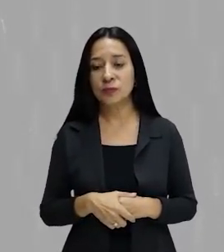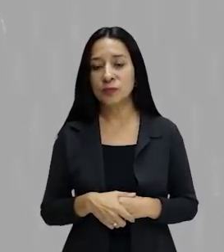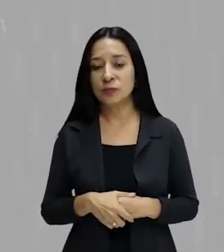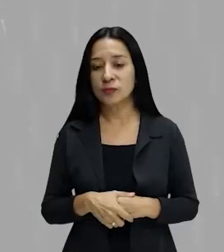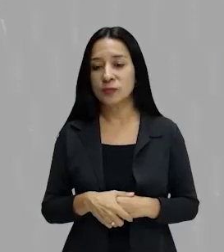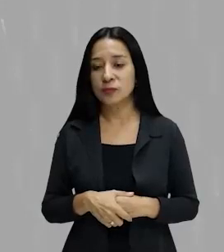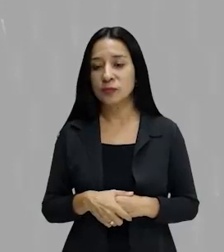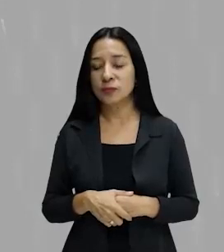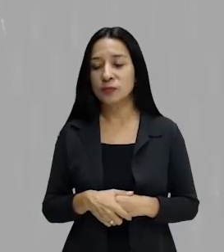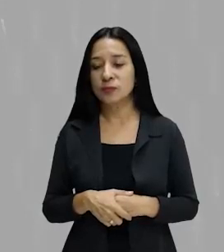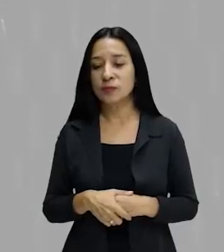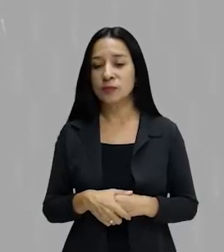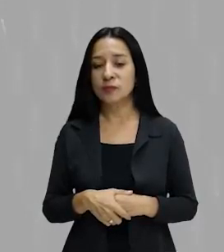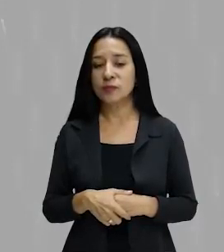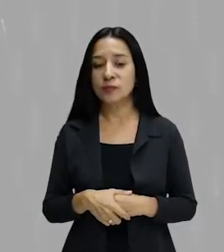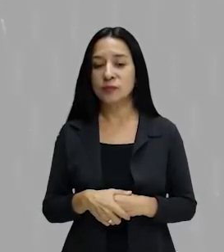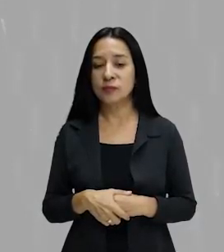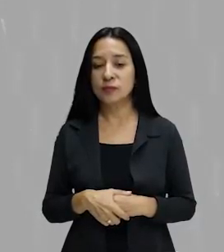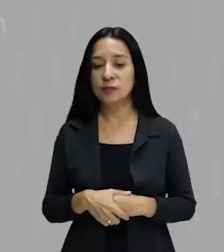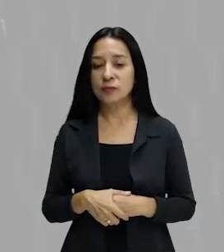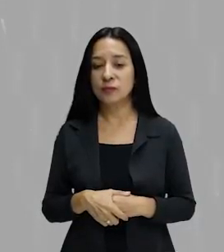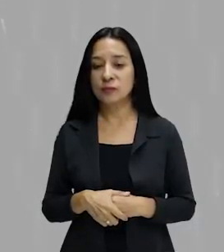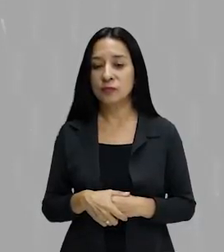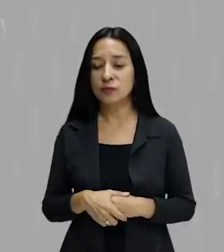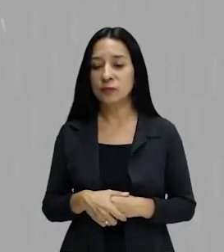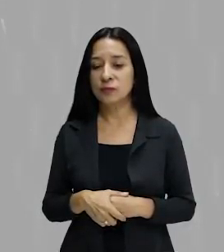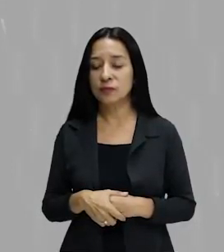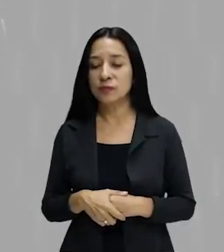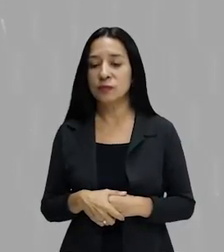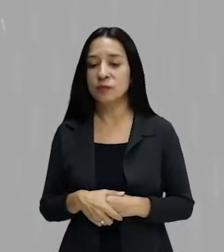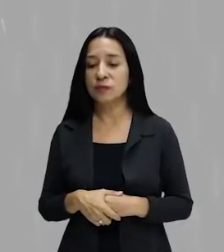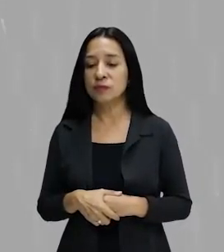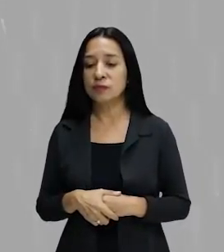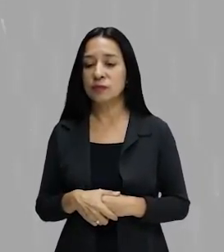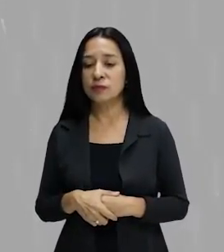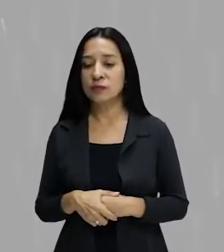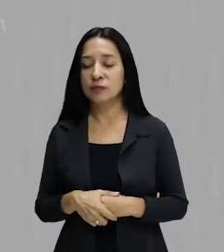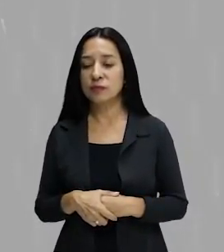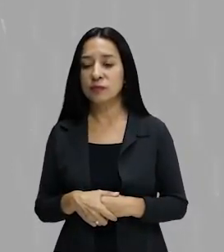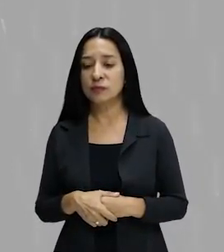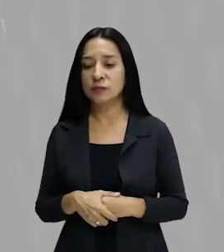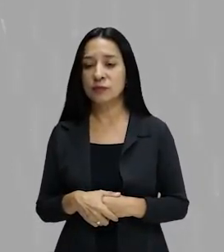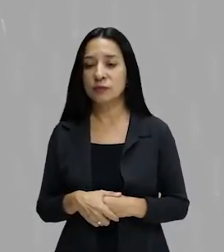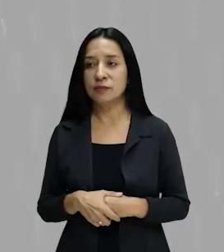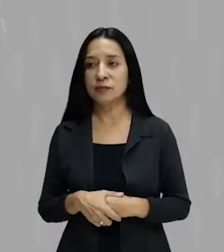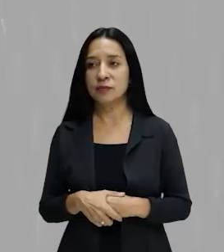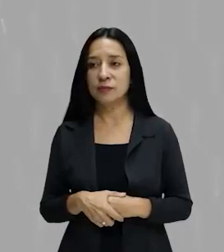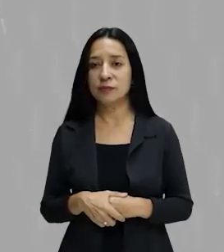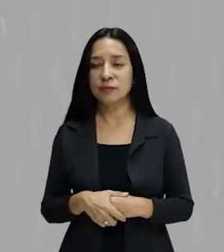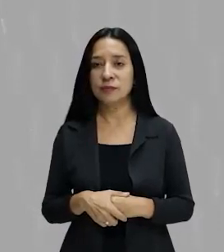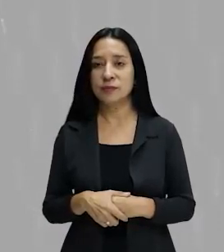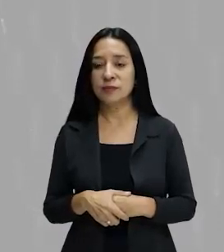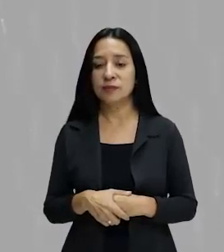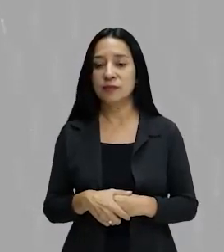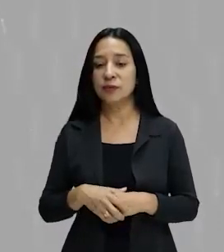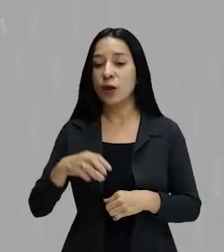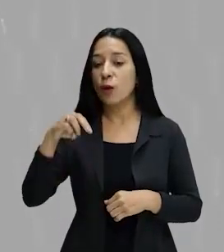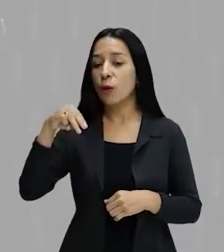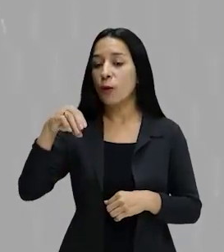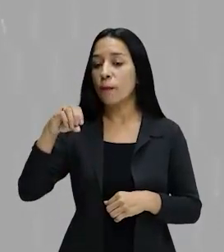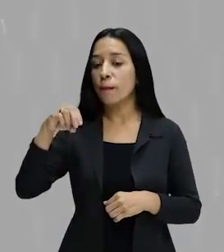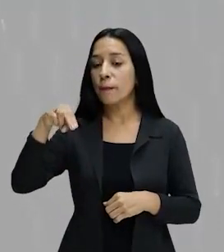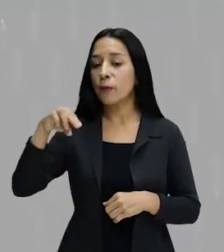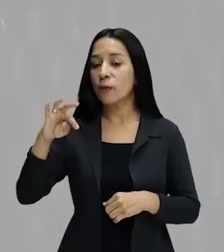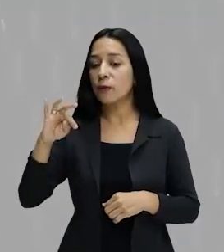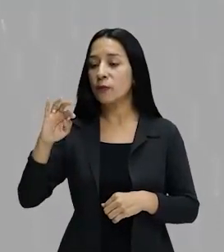Vocês sabiam disso? Sempre foi inimigo de todos os assentos e se recusava a usá-los. Aí o cara se consagra